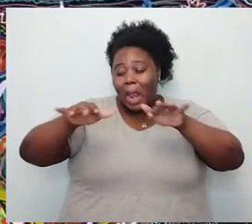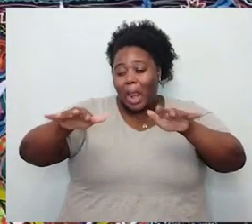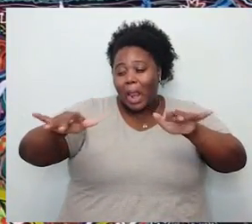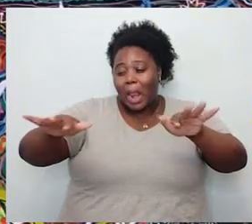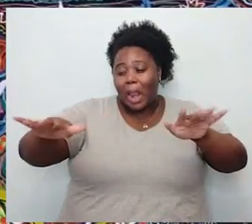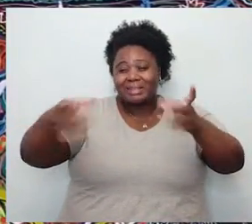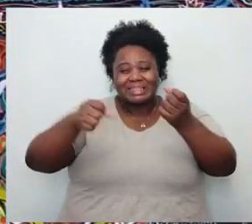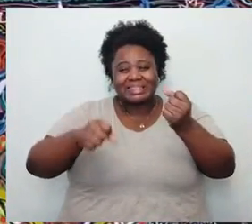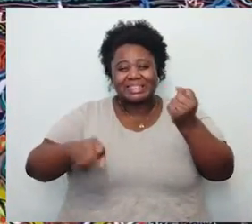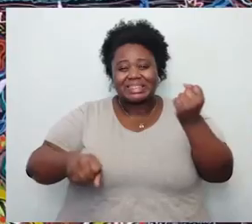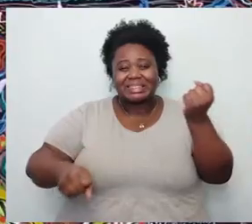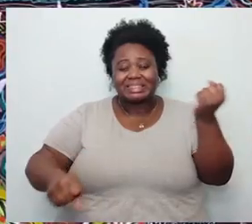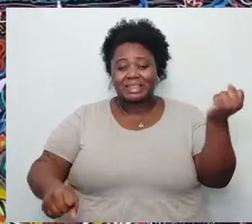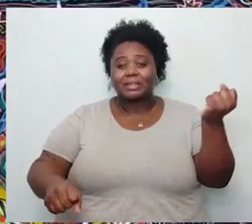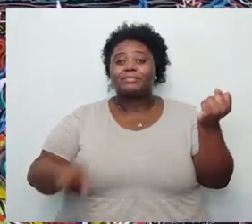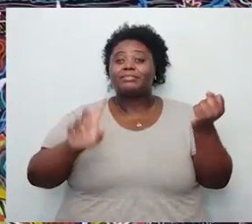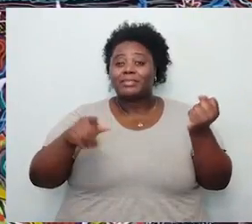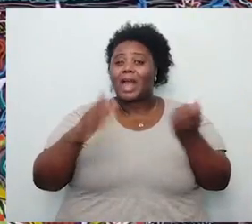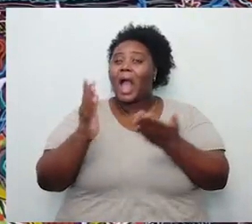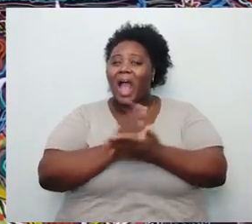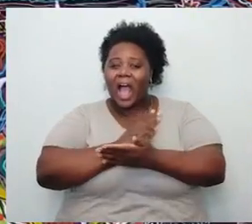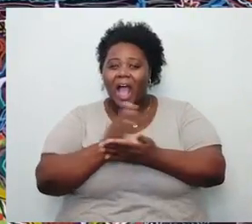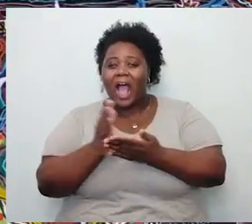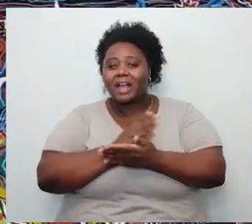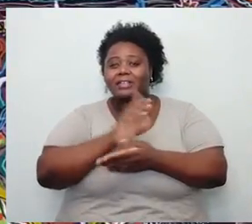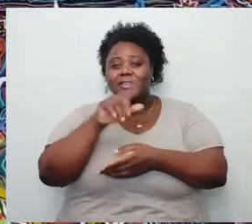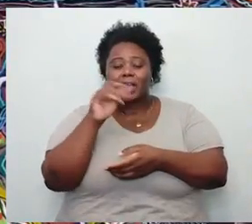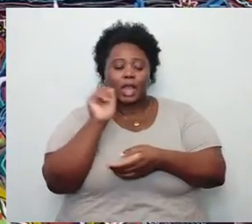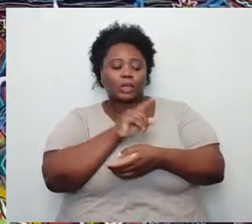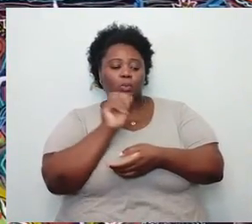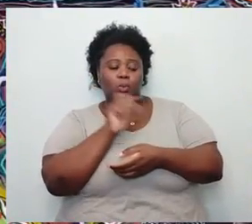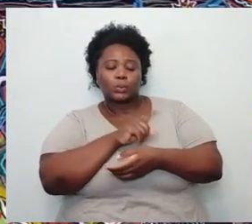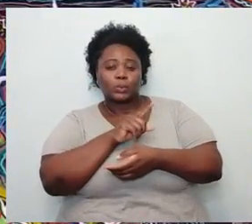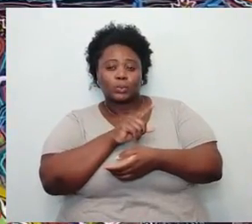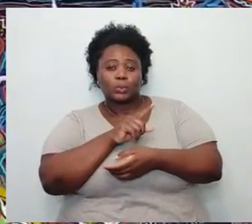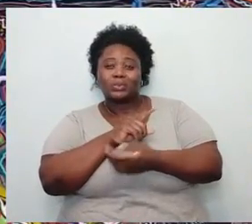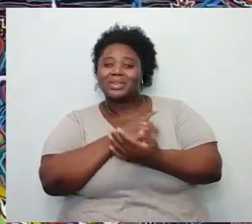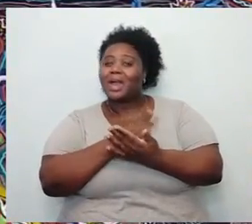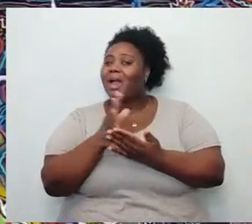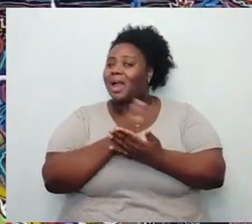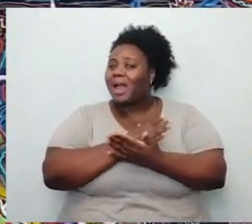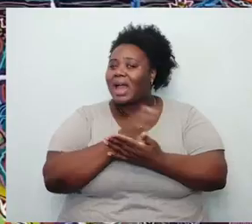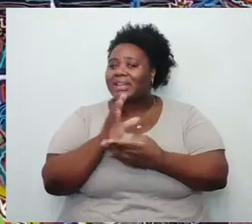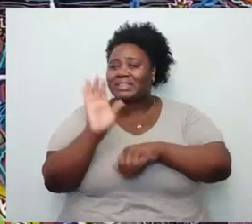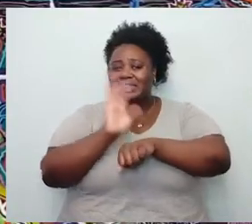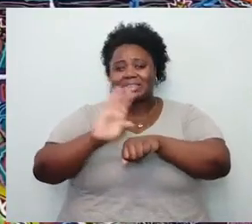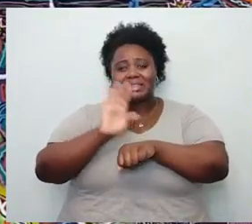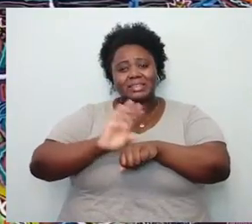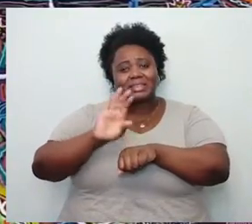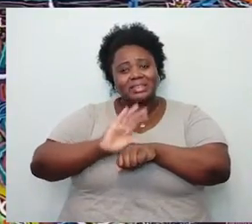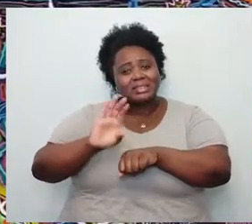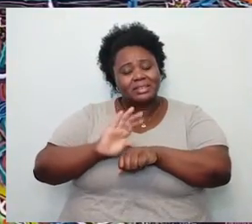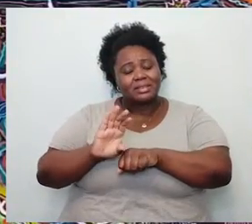As vezes tão azul, às vezes tão cinza,